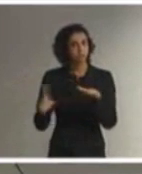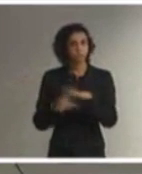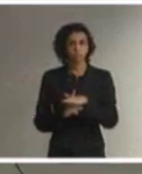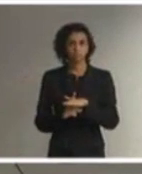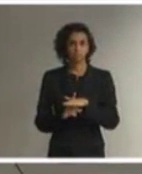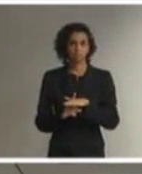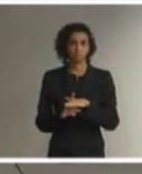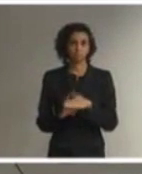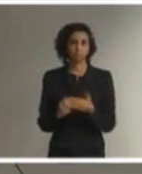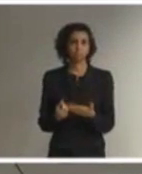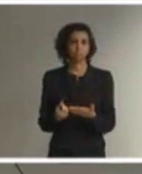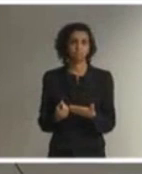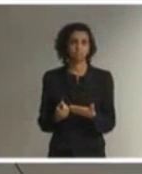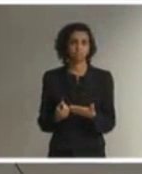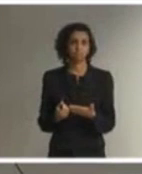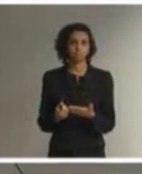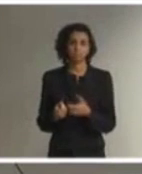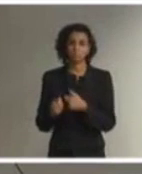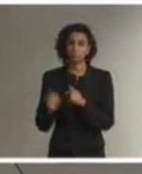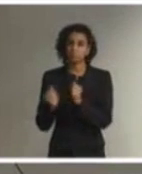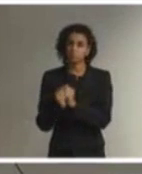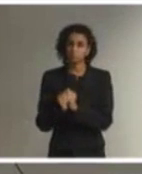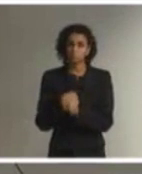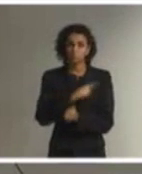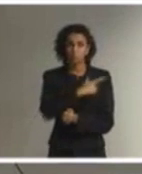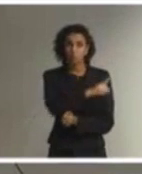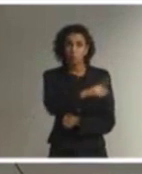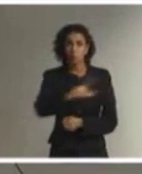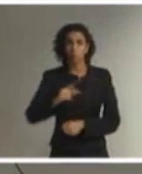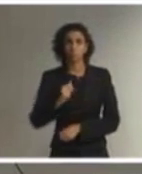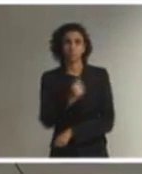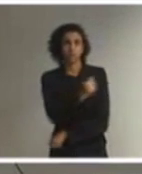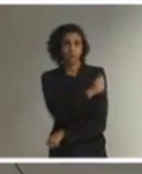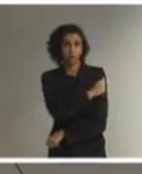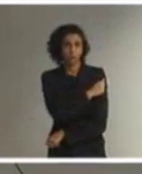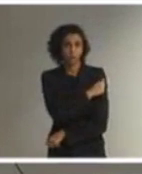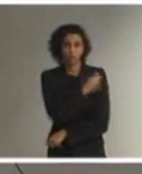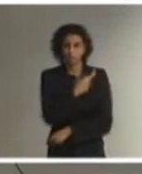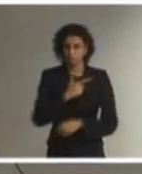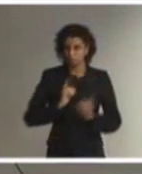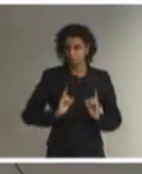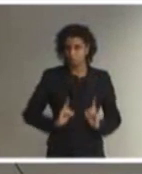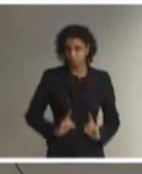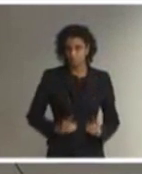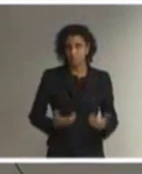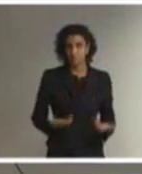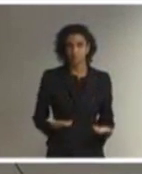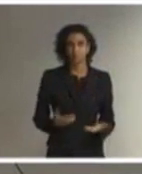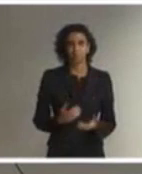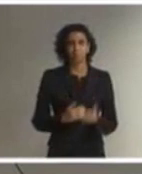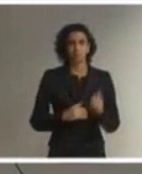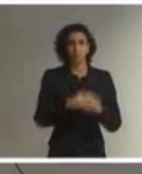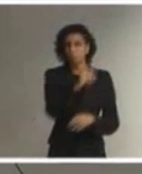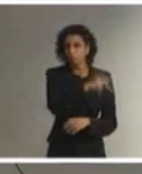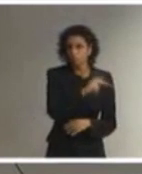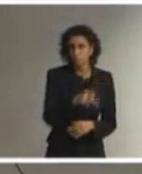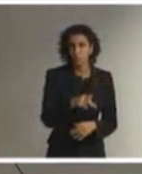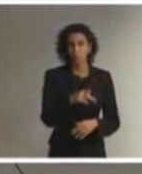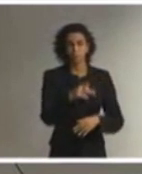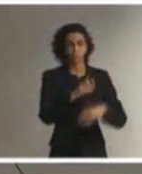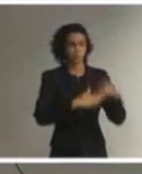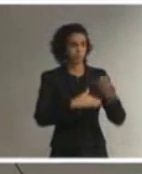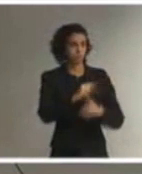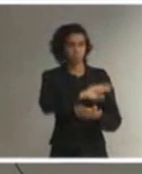os demais integrantes da escola, aqueles alunos sem deficiência, os profissionais, os